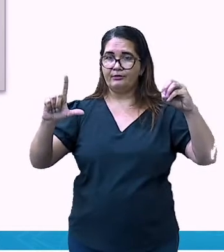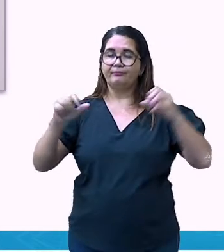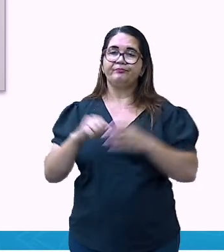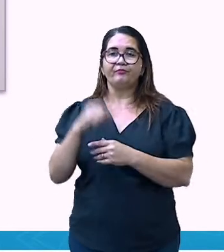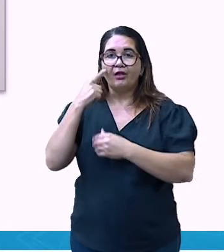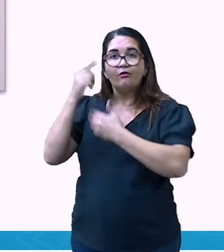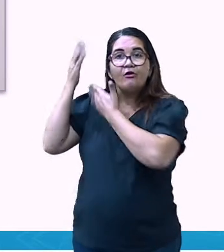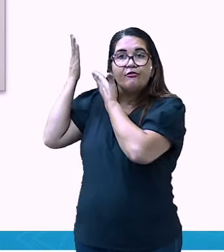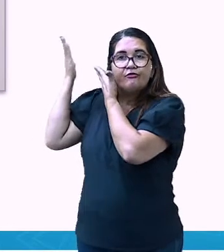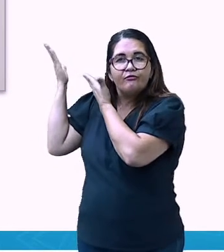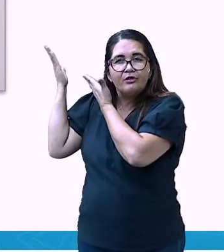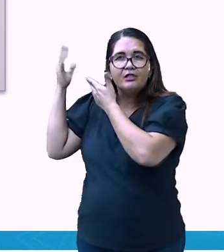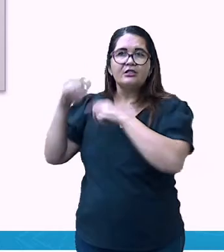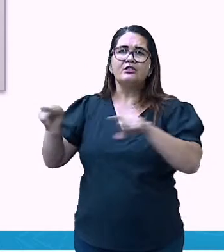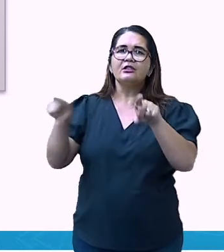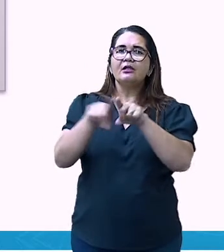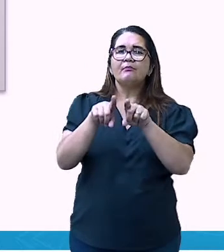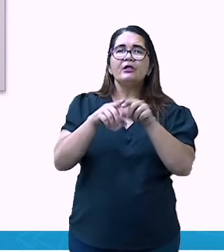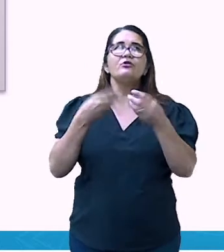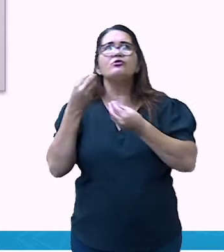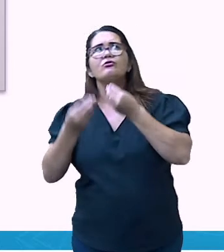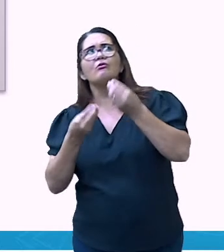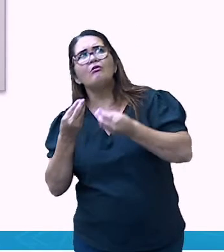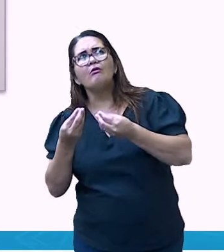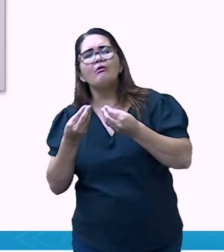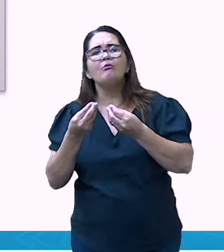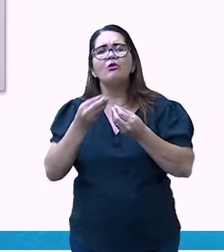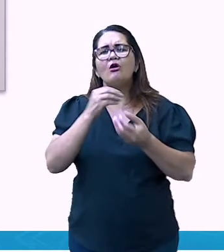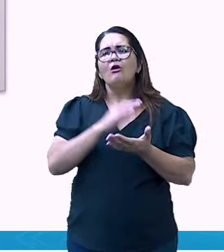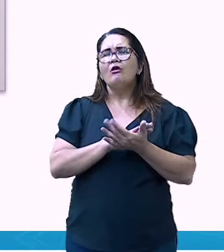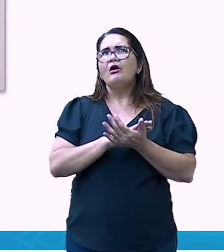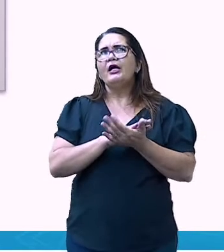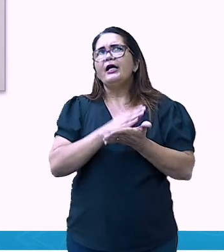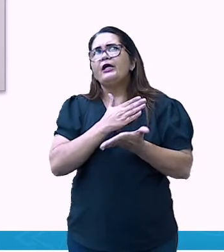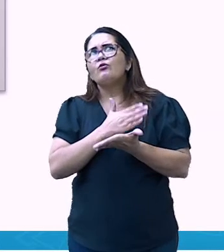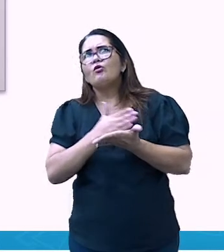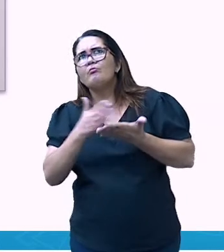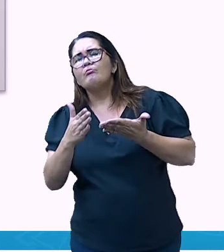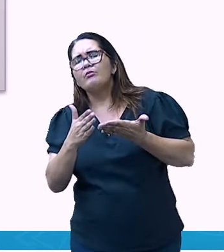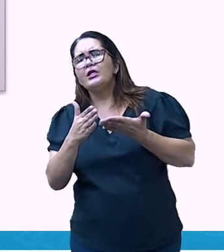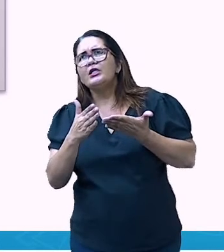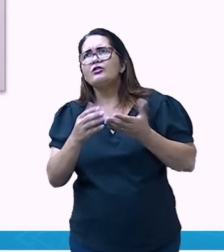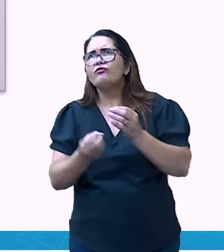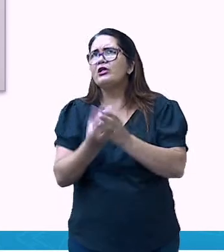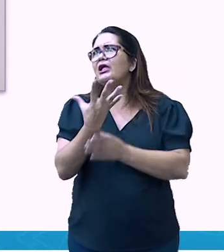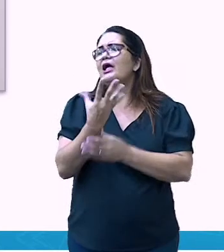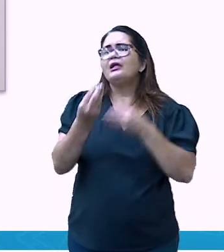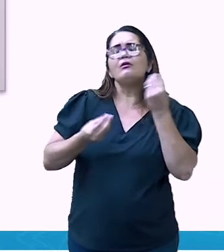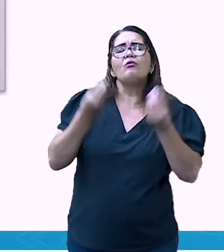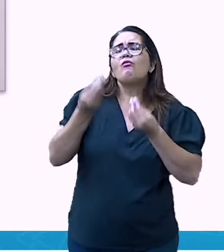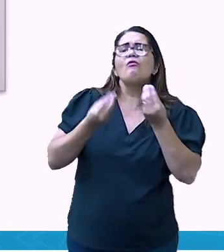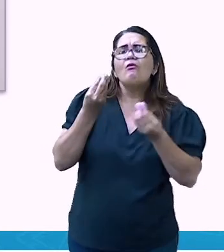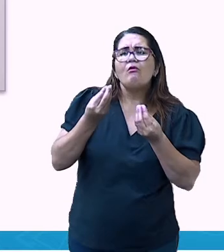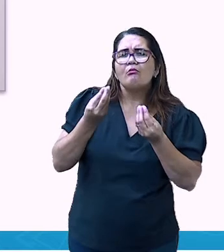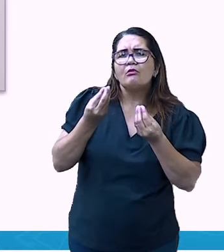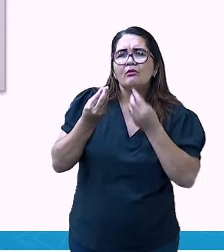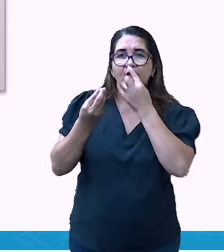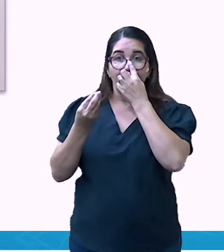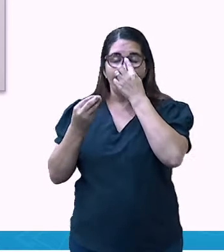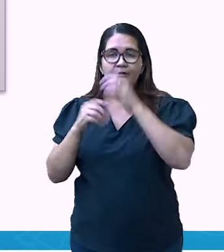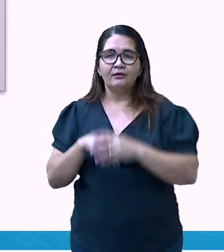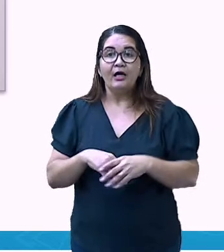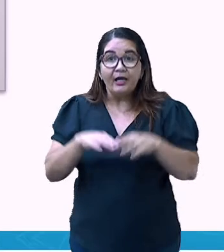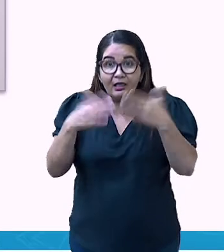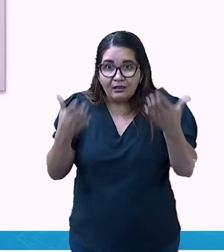surgiu, né? A rosa dos ventos, ela surgiu lá em tempos